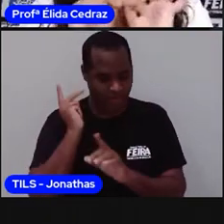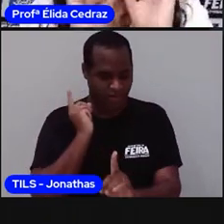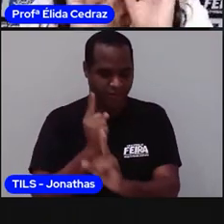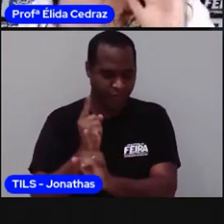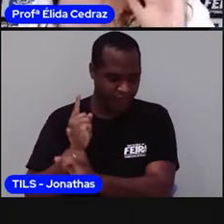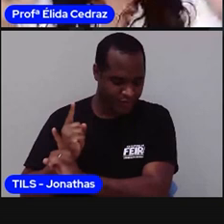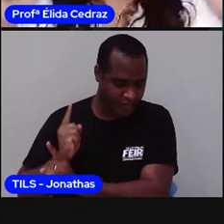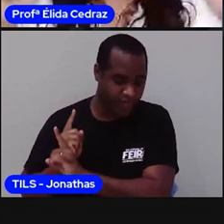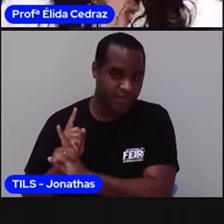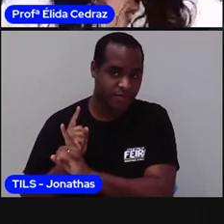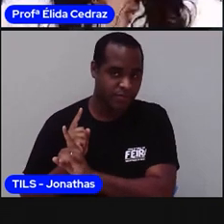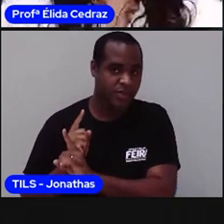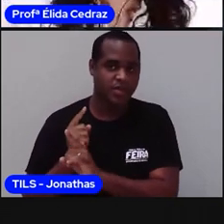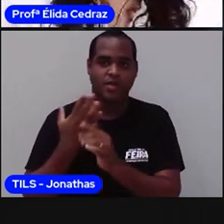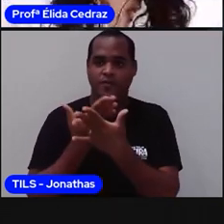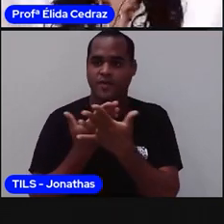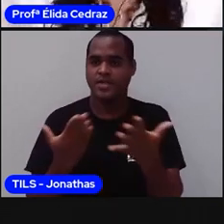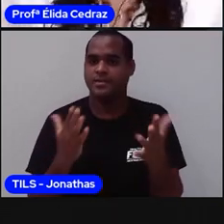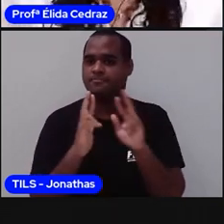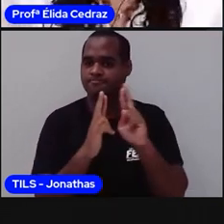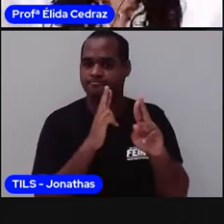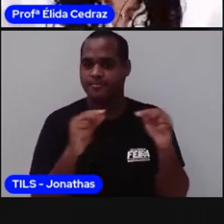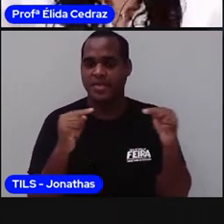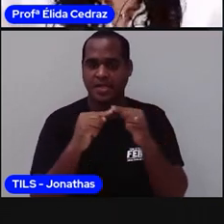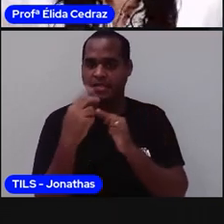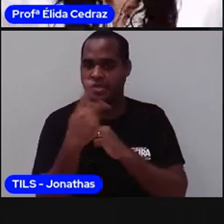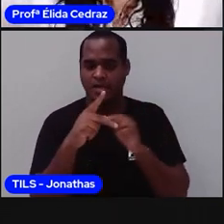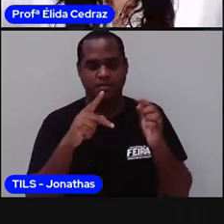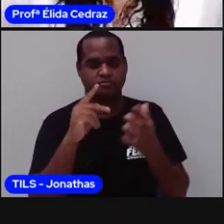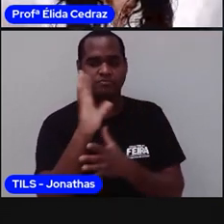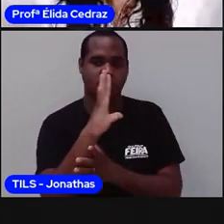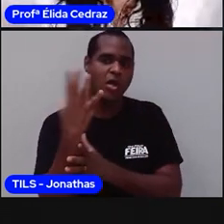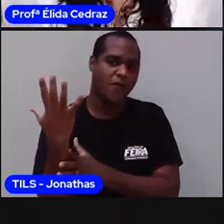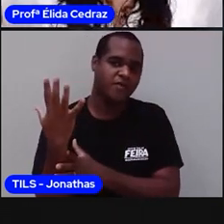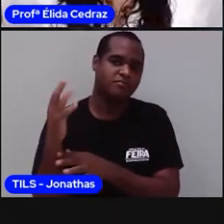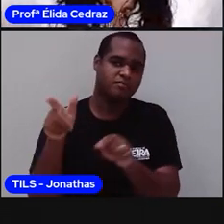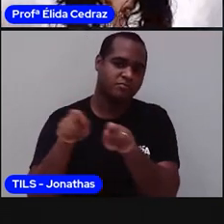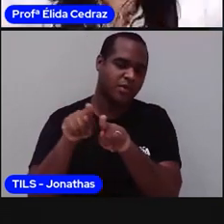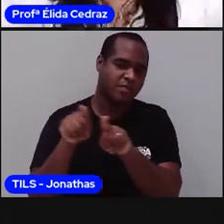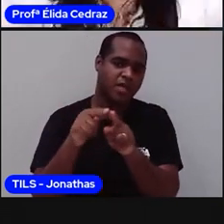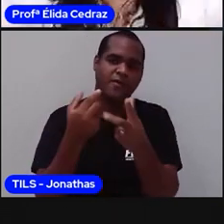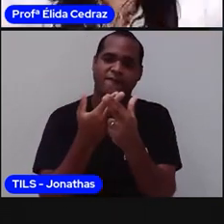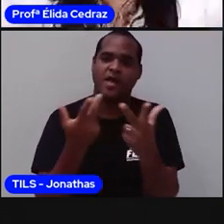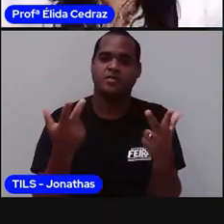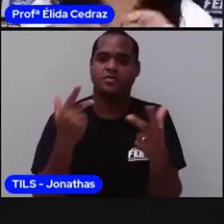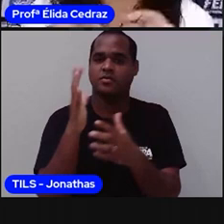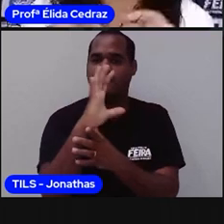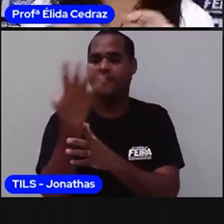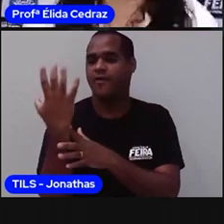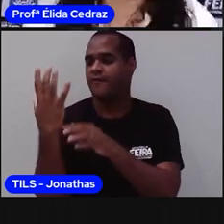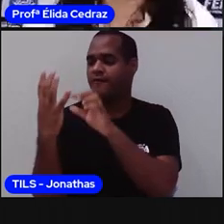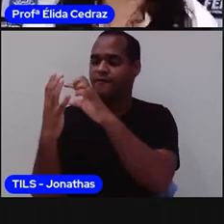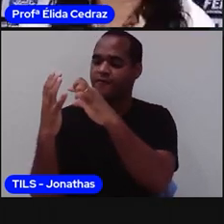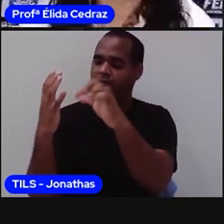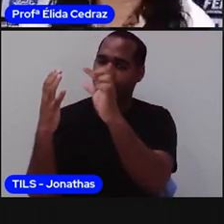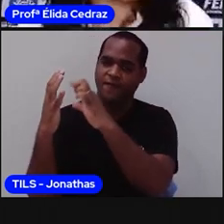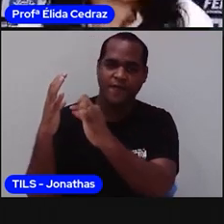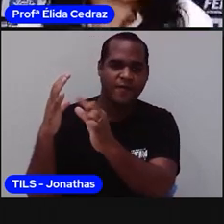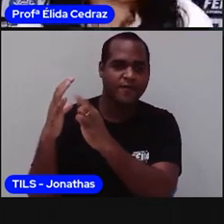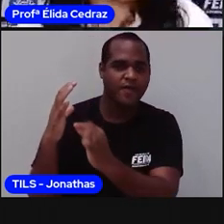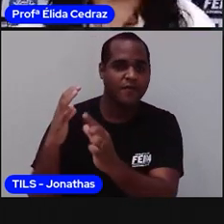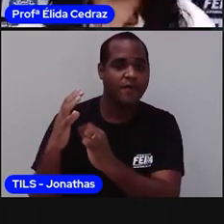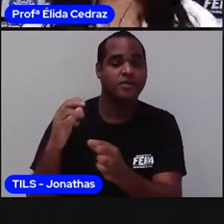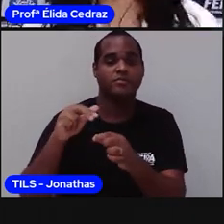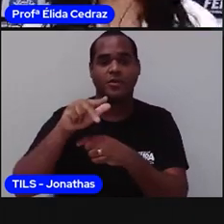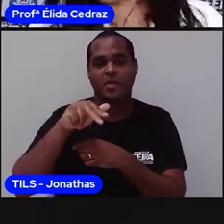que fez os ramos, os galhos da árvore e fez aquele montinho de folhas. E o irmão e a irmã ficou bem